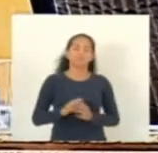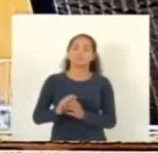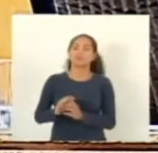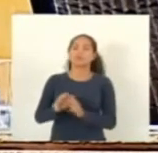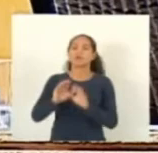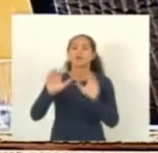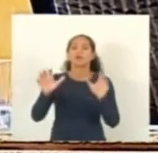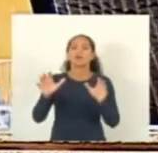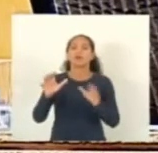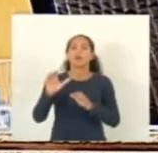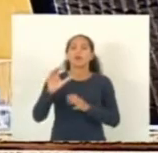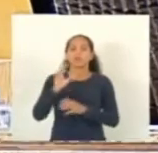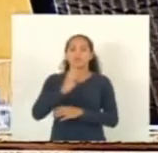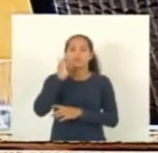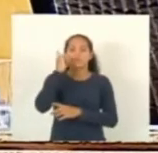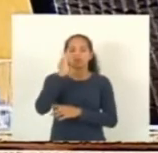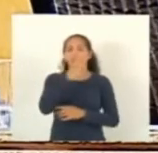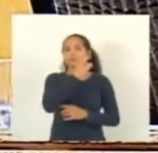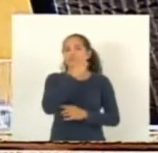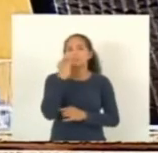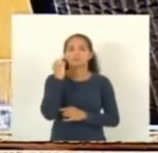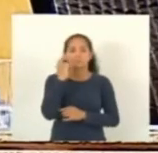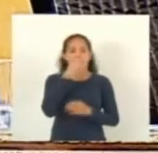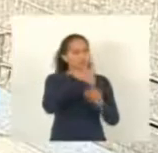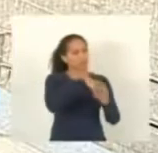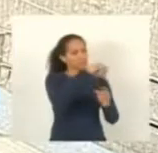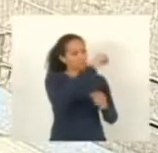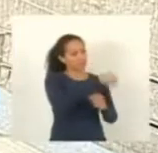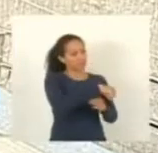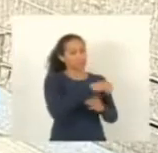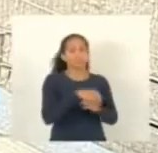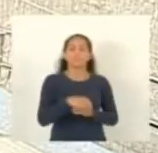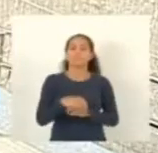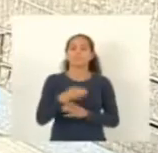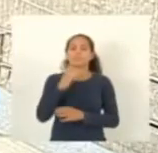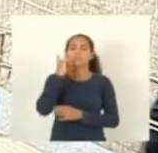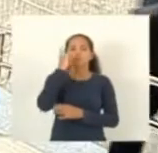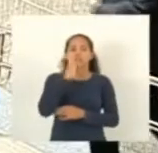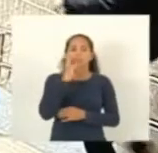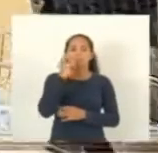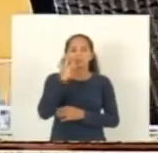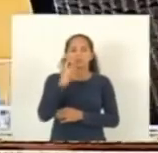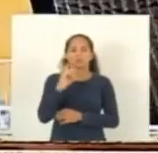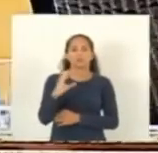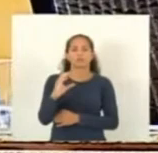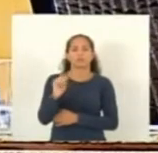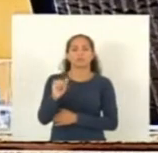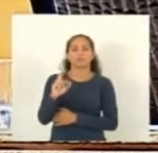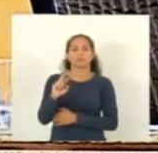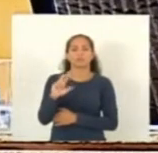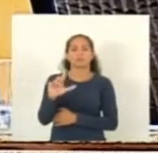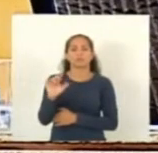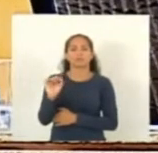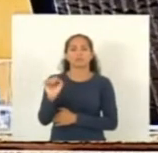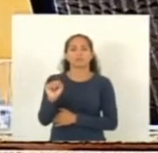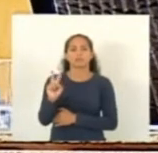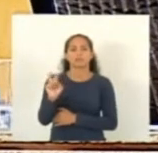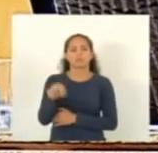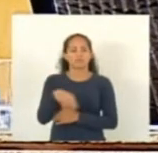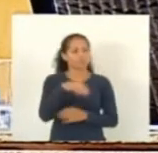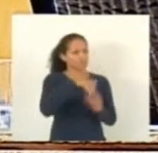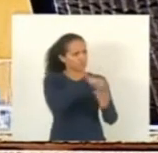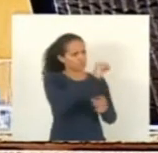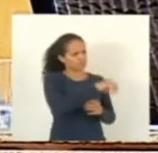capitão Assunção vota sim senhor presidente vota sim deputado Carlos Võ voto sim presidente